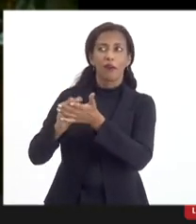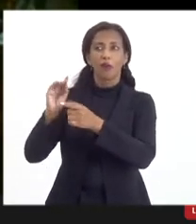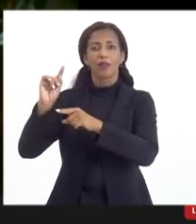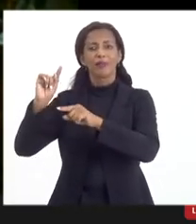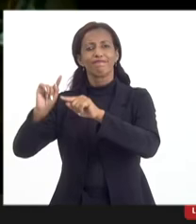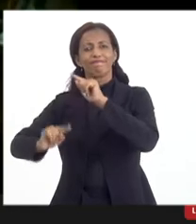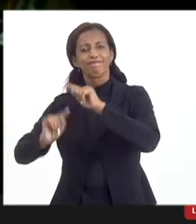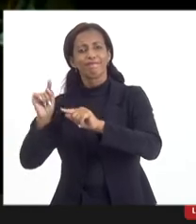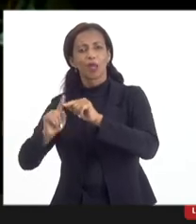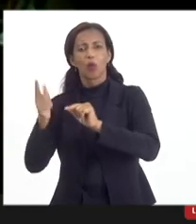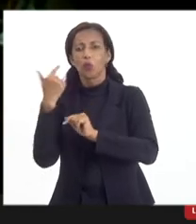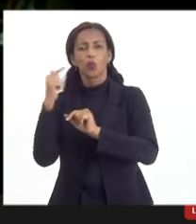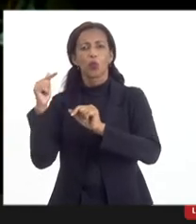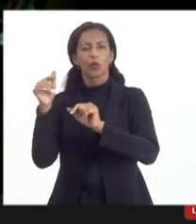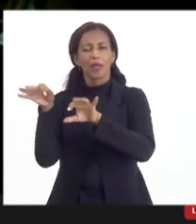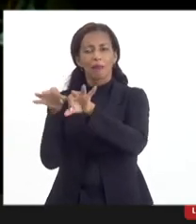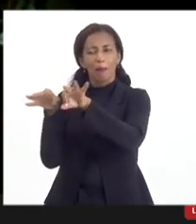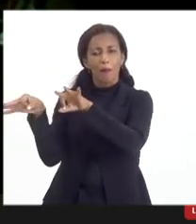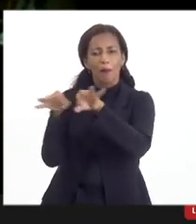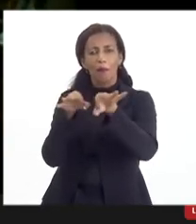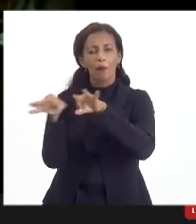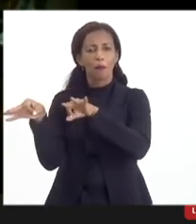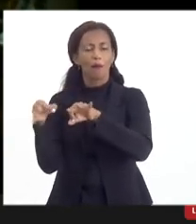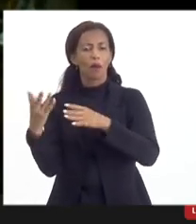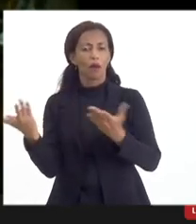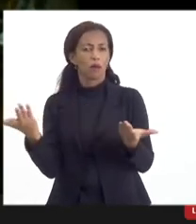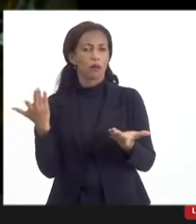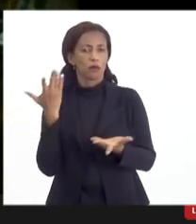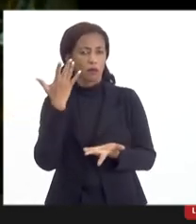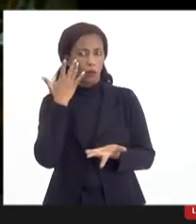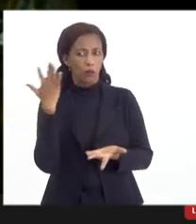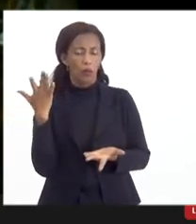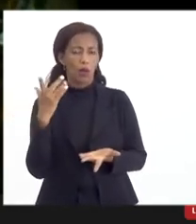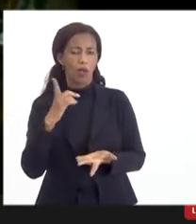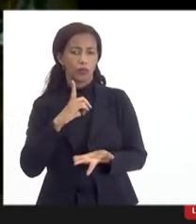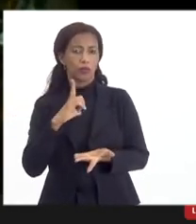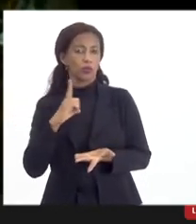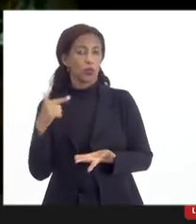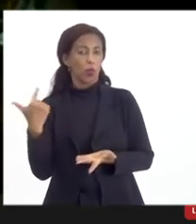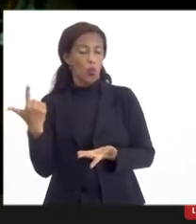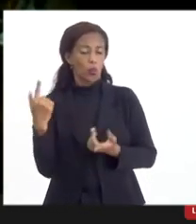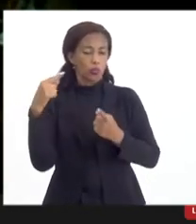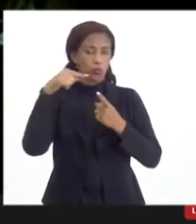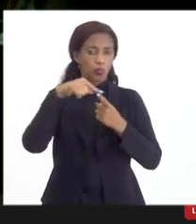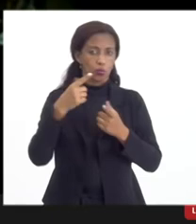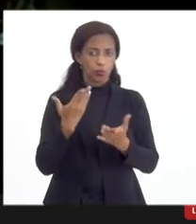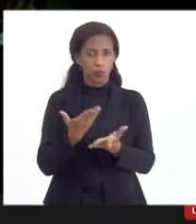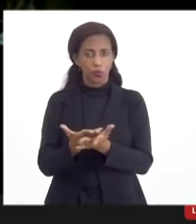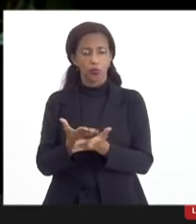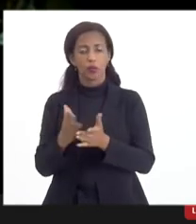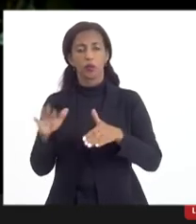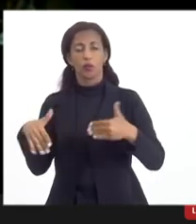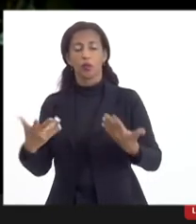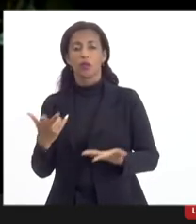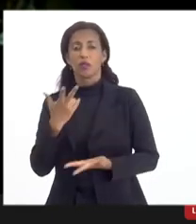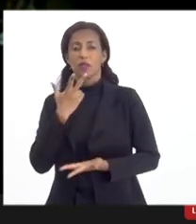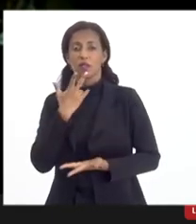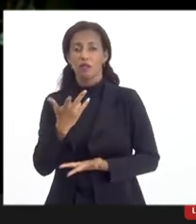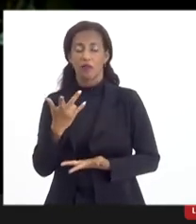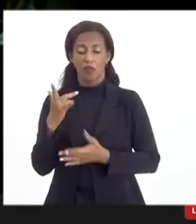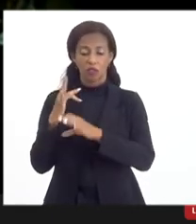fabricado. Então, acho que talvez esse seja um outro ponto da gente estudar e aí quando se fala de